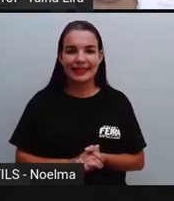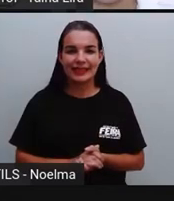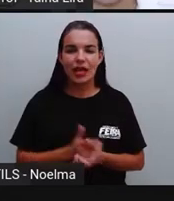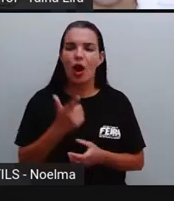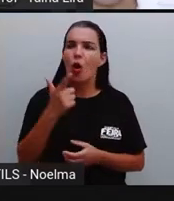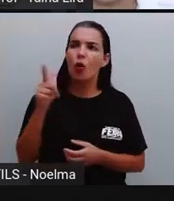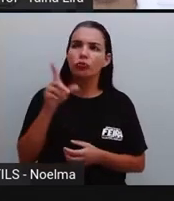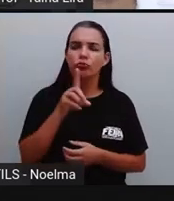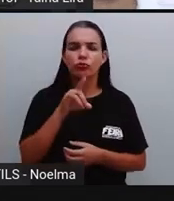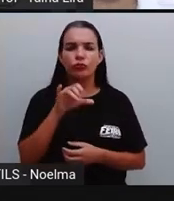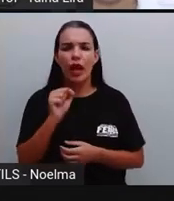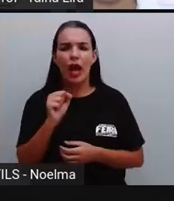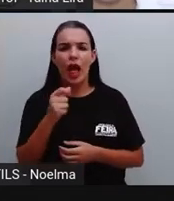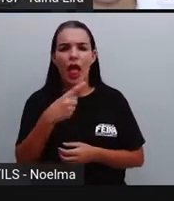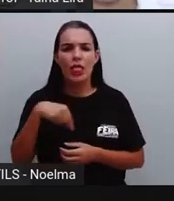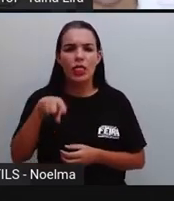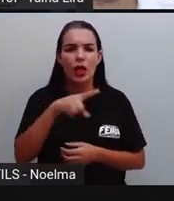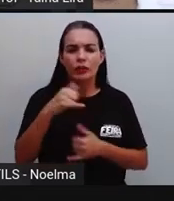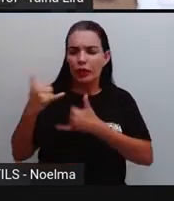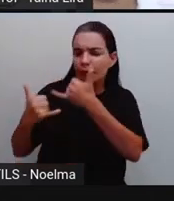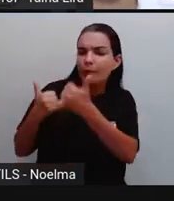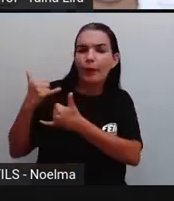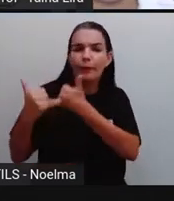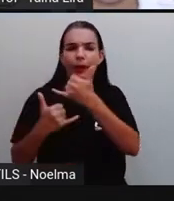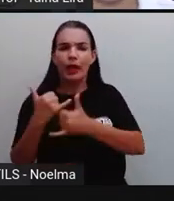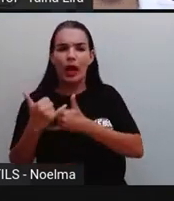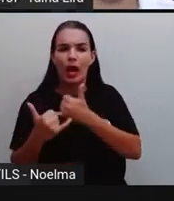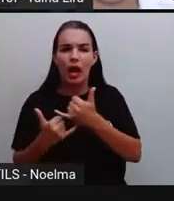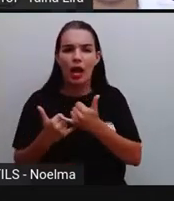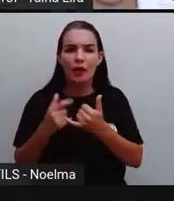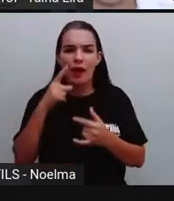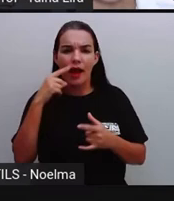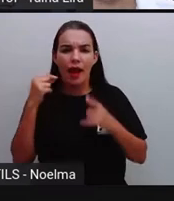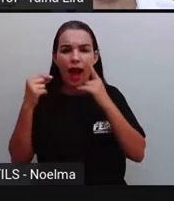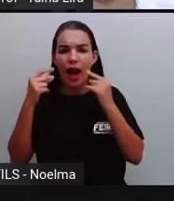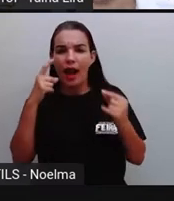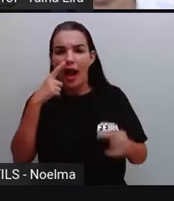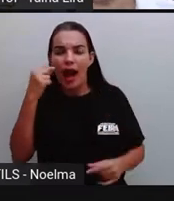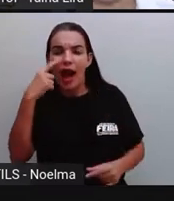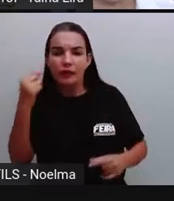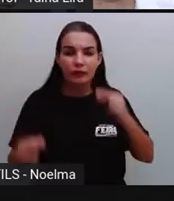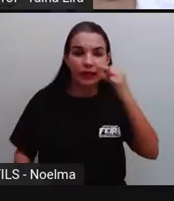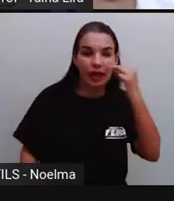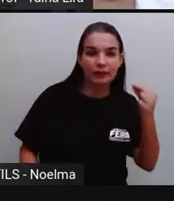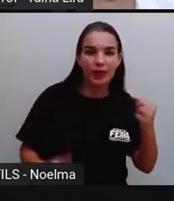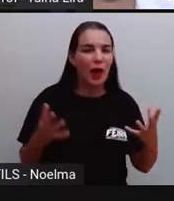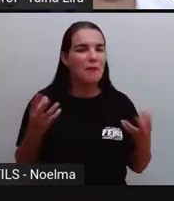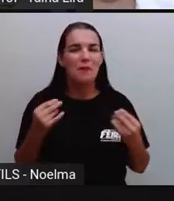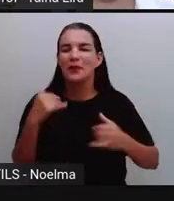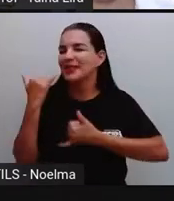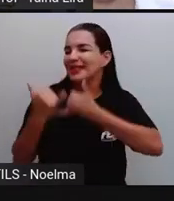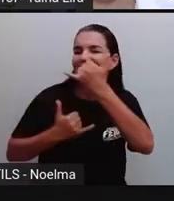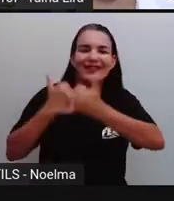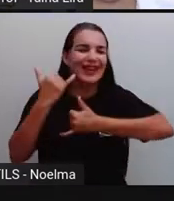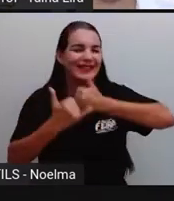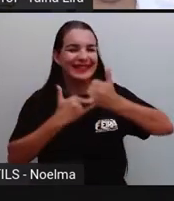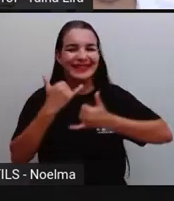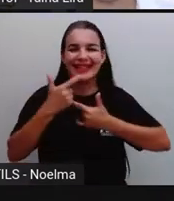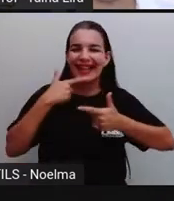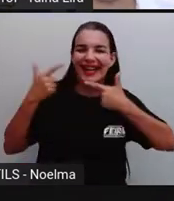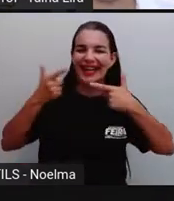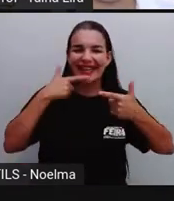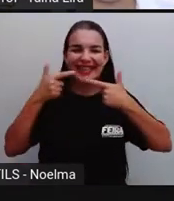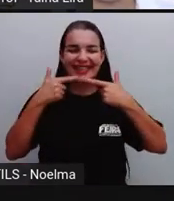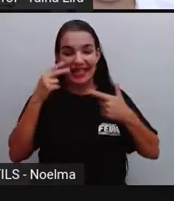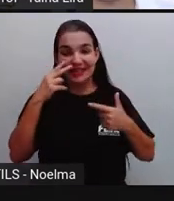Outro dia, nós fomos ao pátio para brincar de gato e rato. Foi muito divertido. Olha lá, as